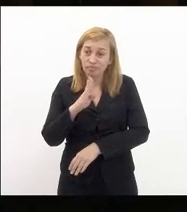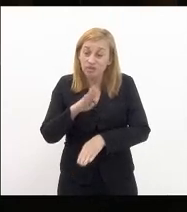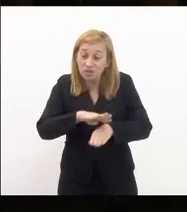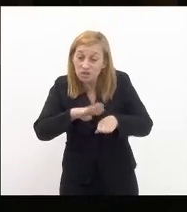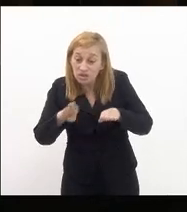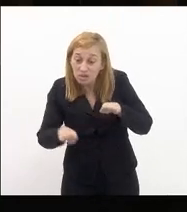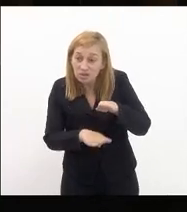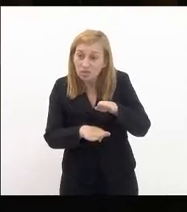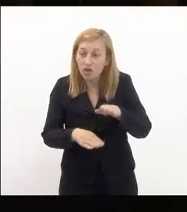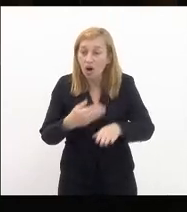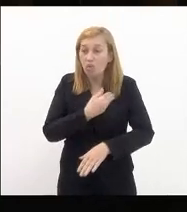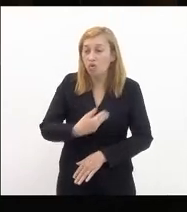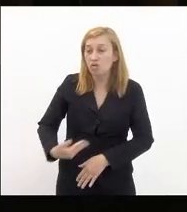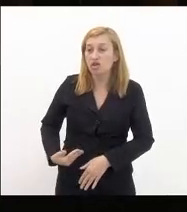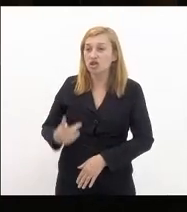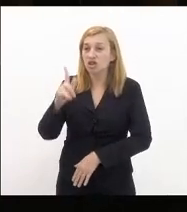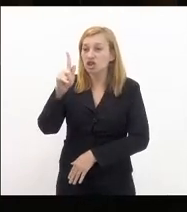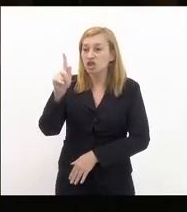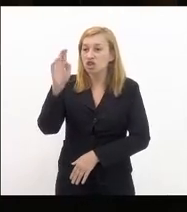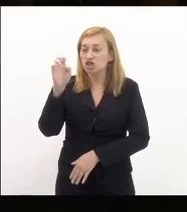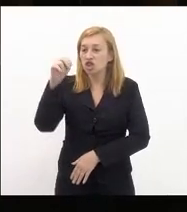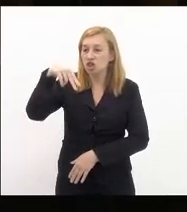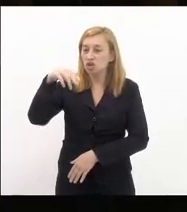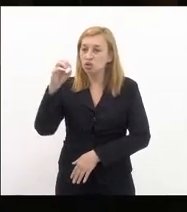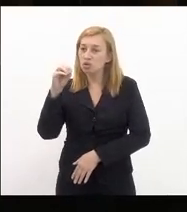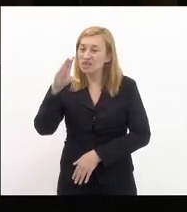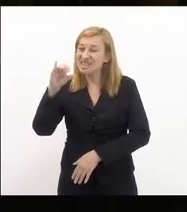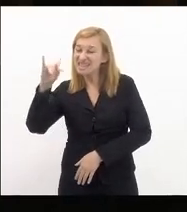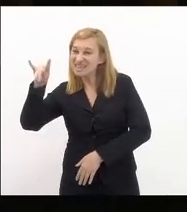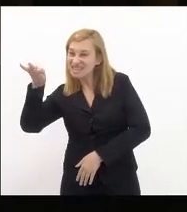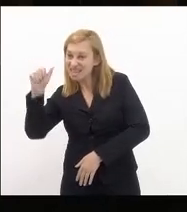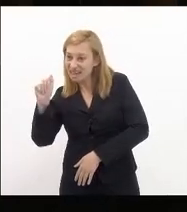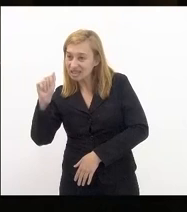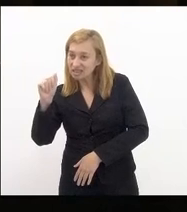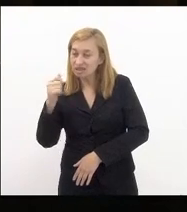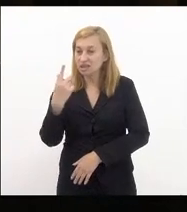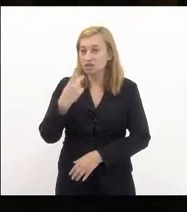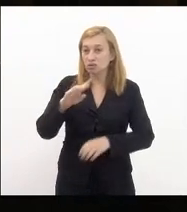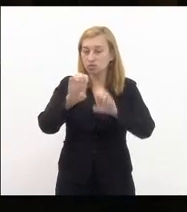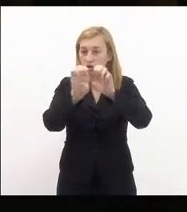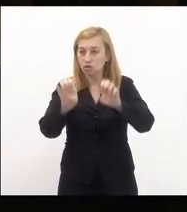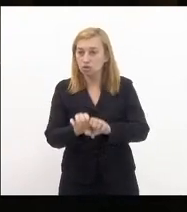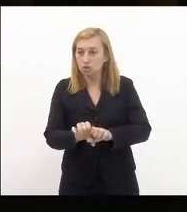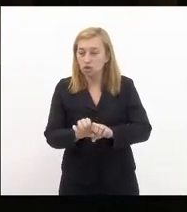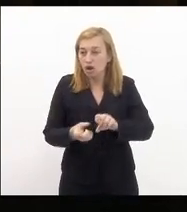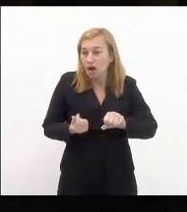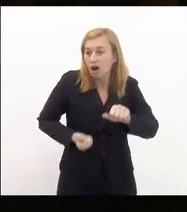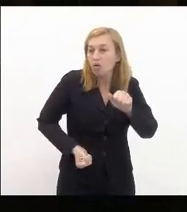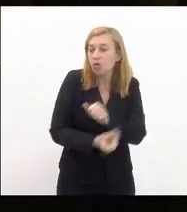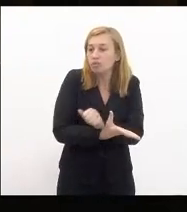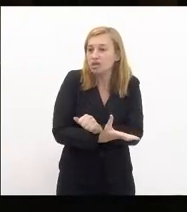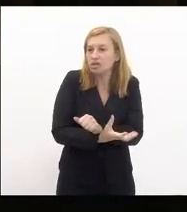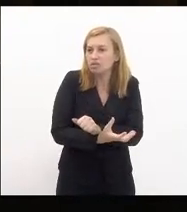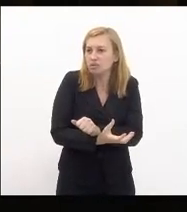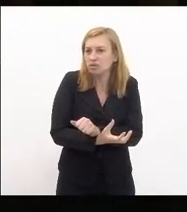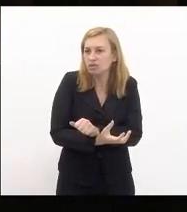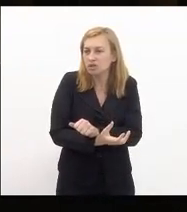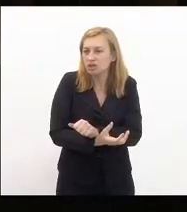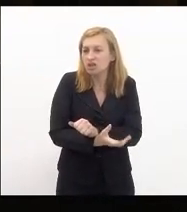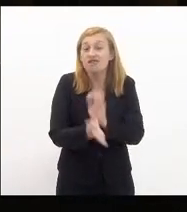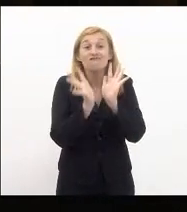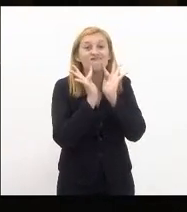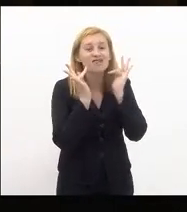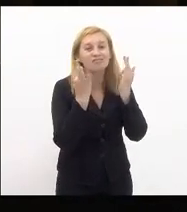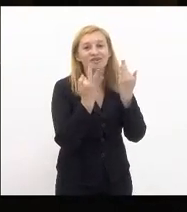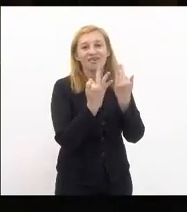genocida que tem na sua estrutura a corrupção a corrupção familiar